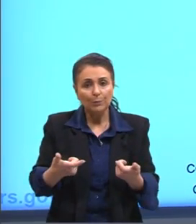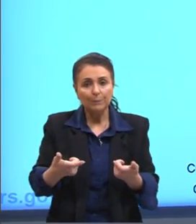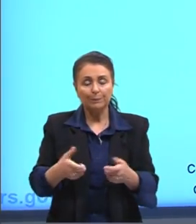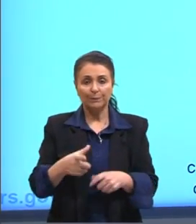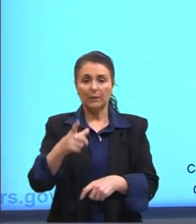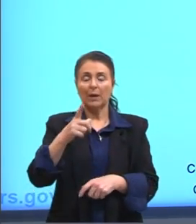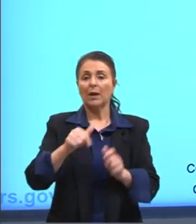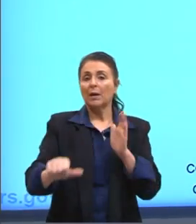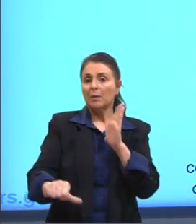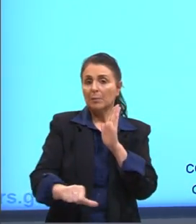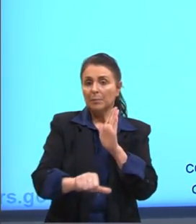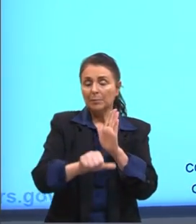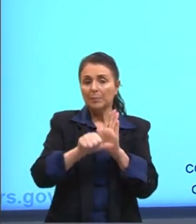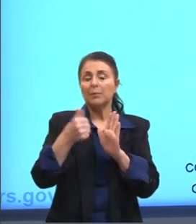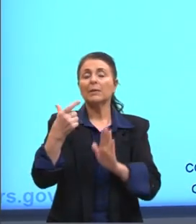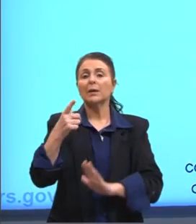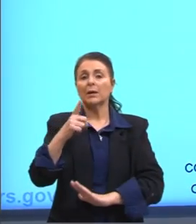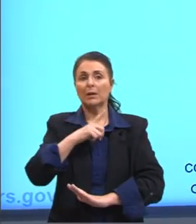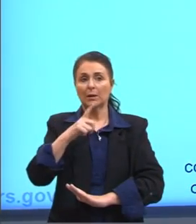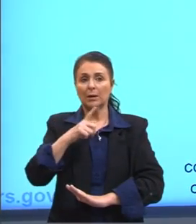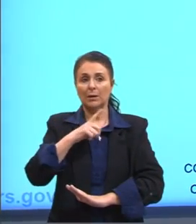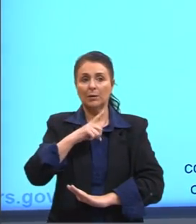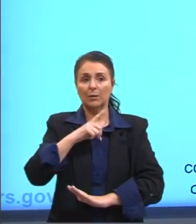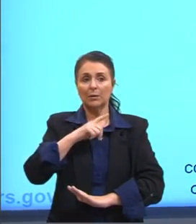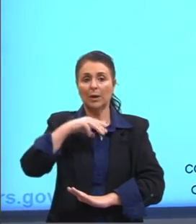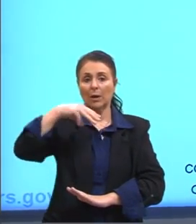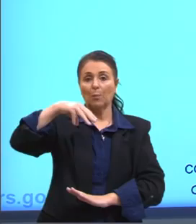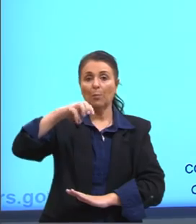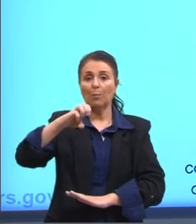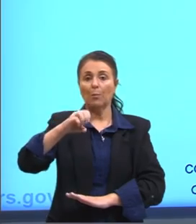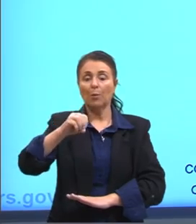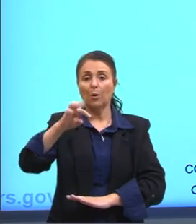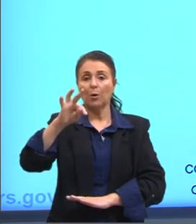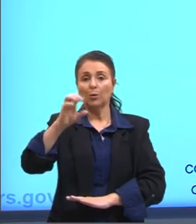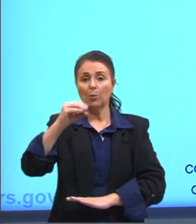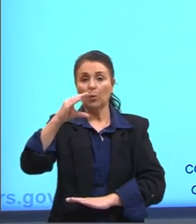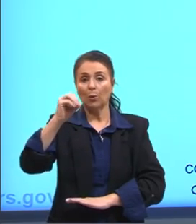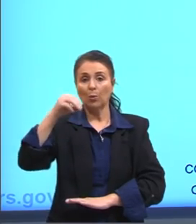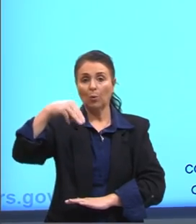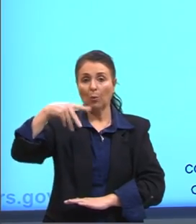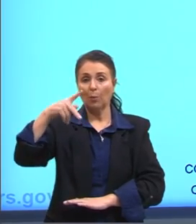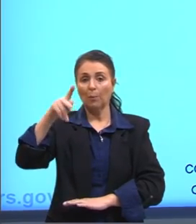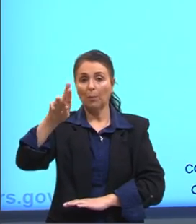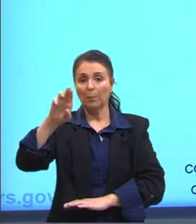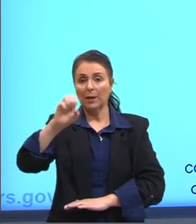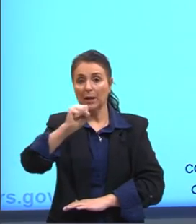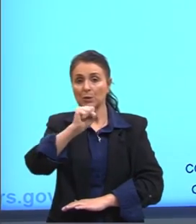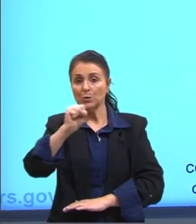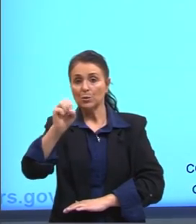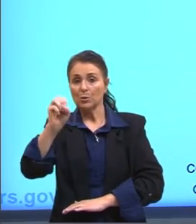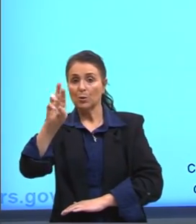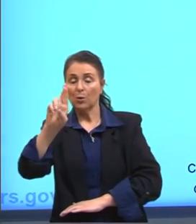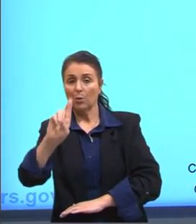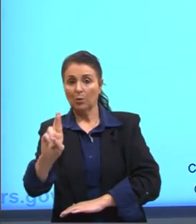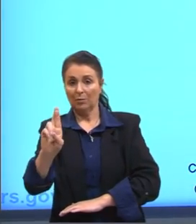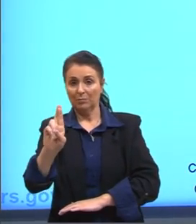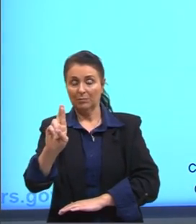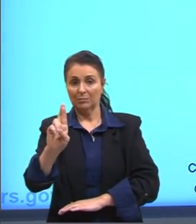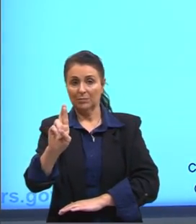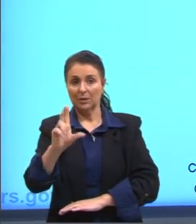Então, a primeira parte que a gente tem é o motocompressor, Também pode ser chamado de compressor somente, tá? Que é esse